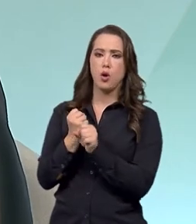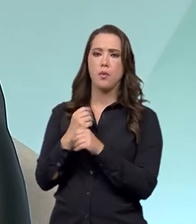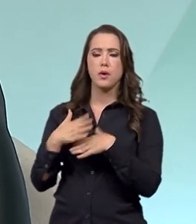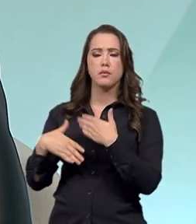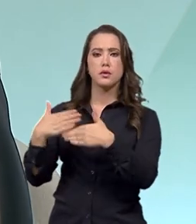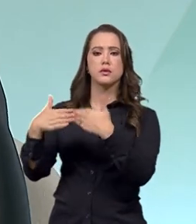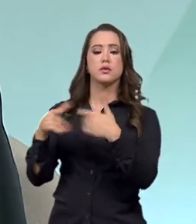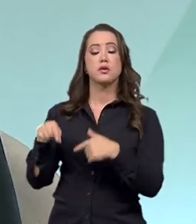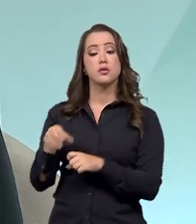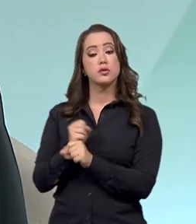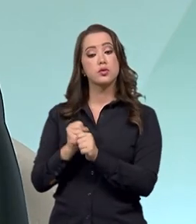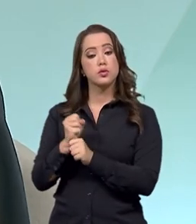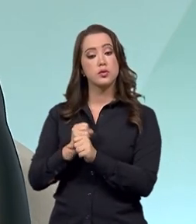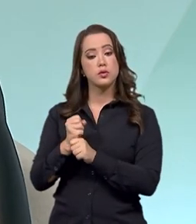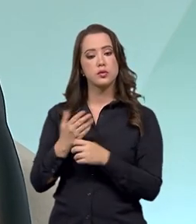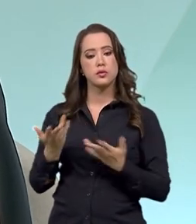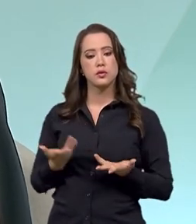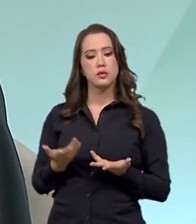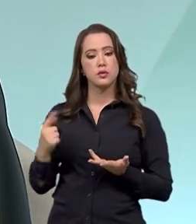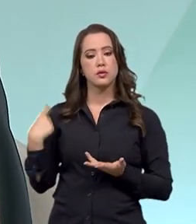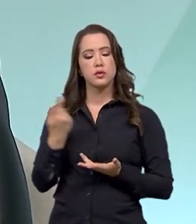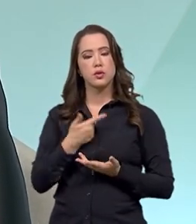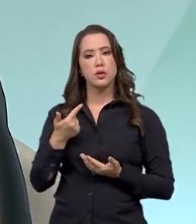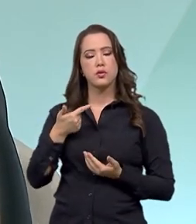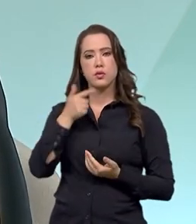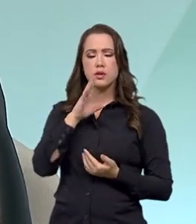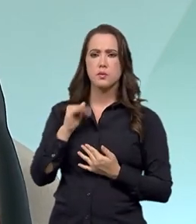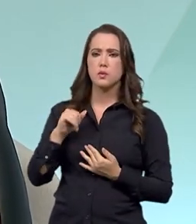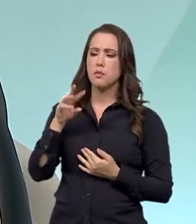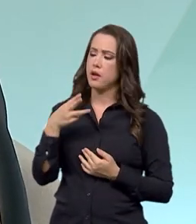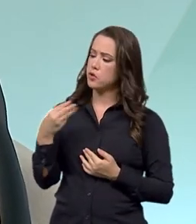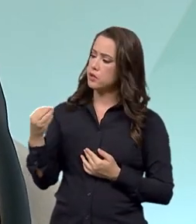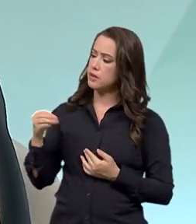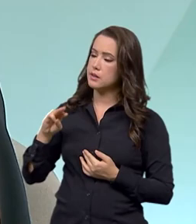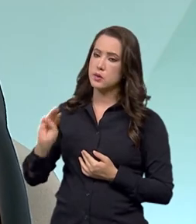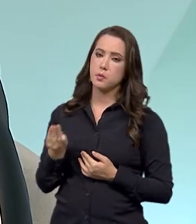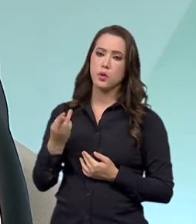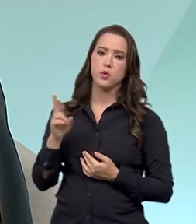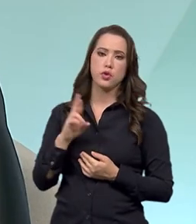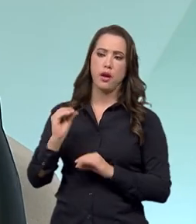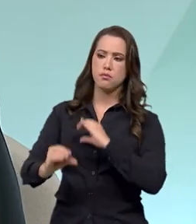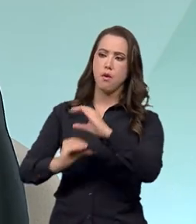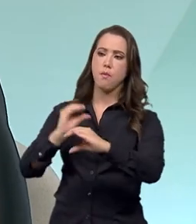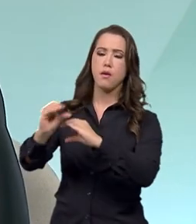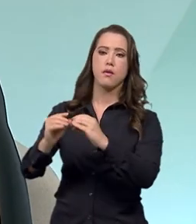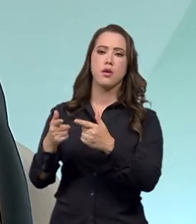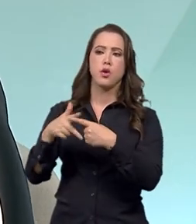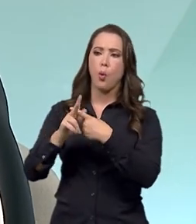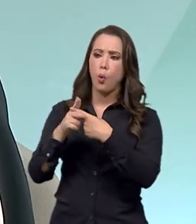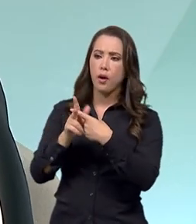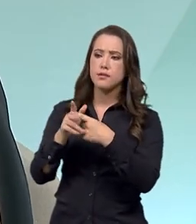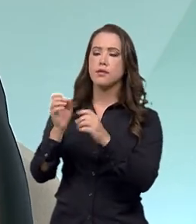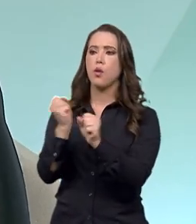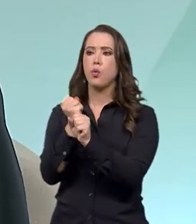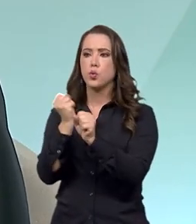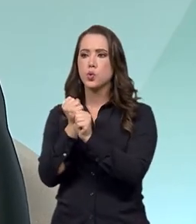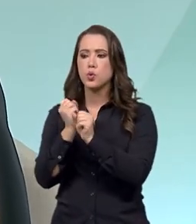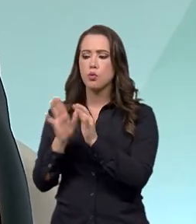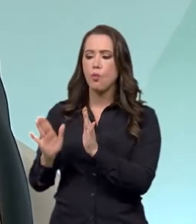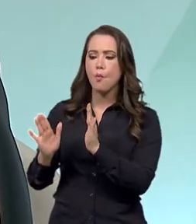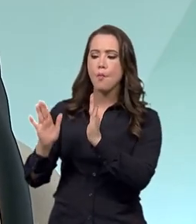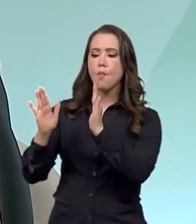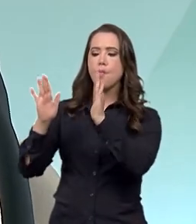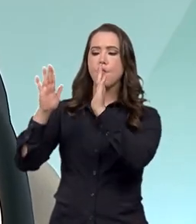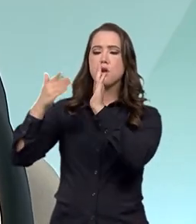esse ano, que perfazem mais de 300 milhões de investimentos em restaurações de prédios. Estamos